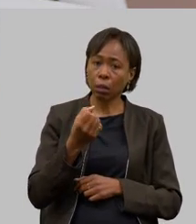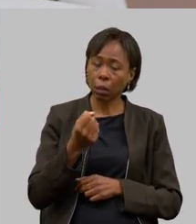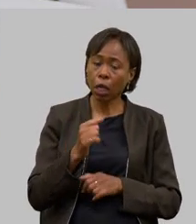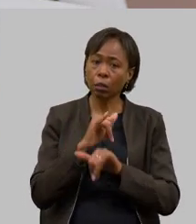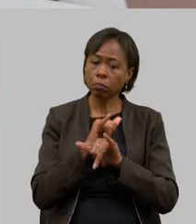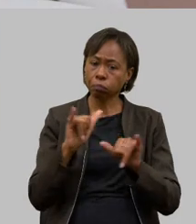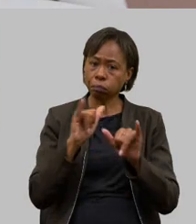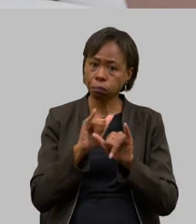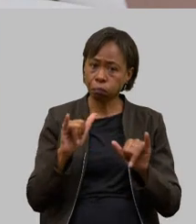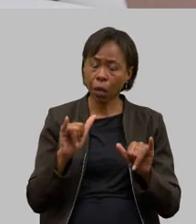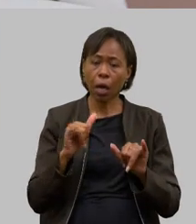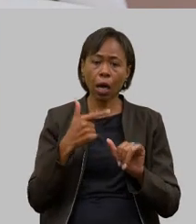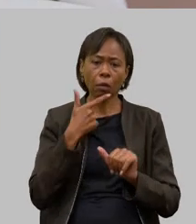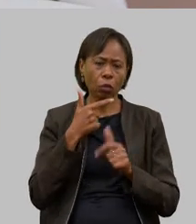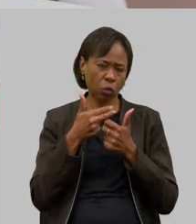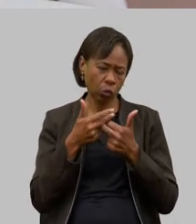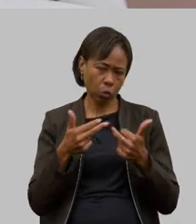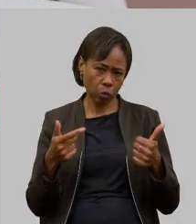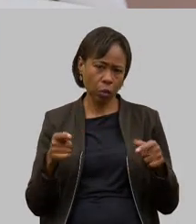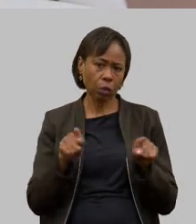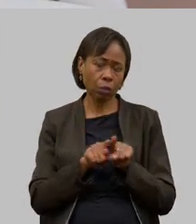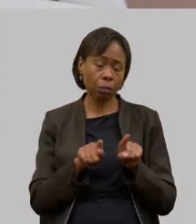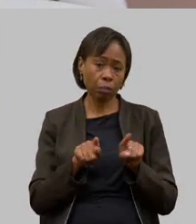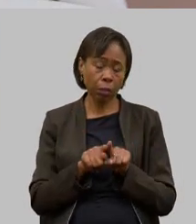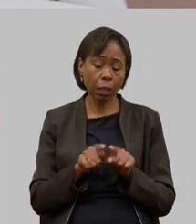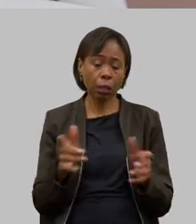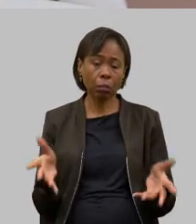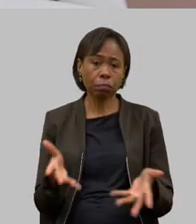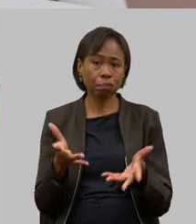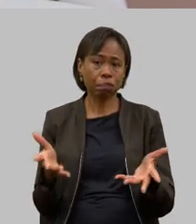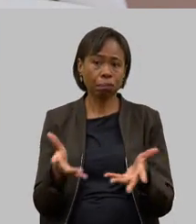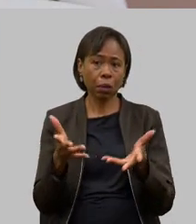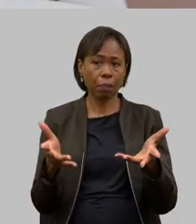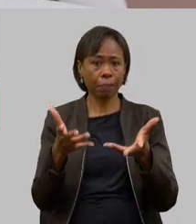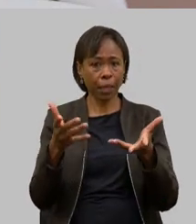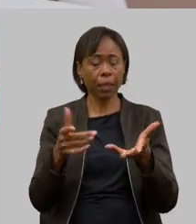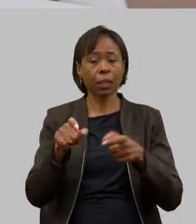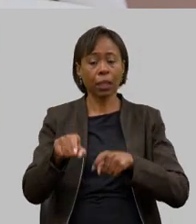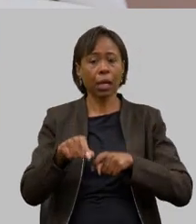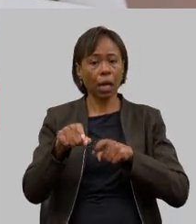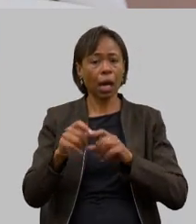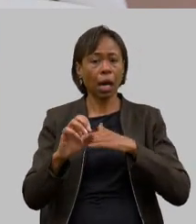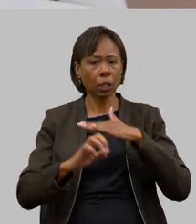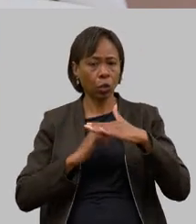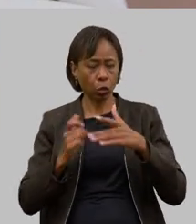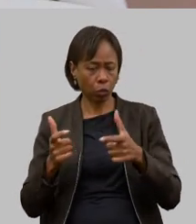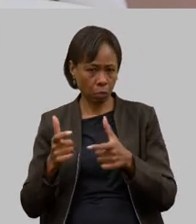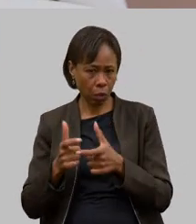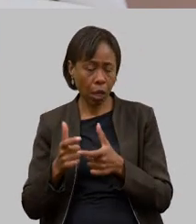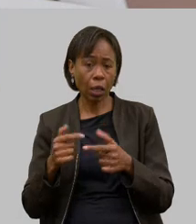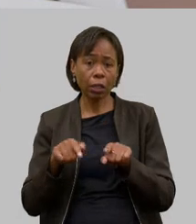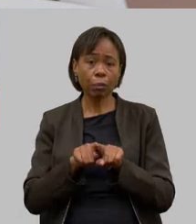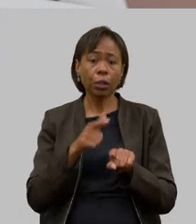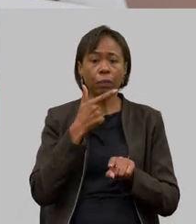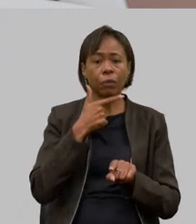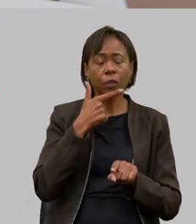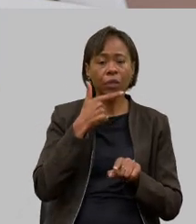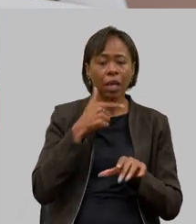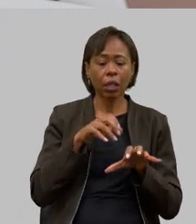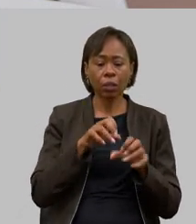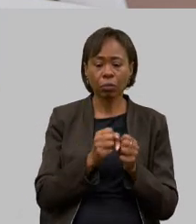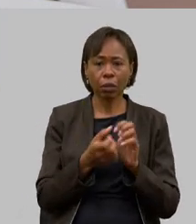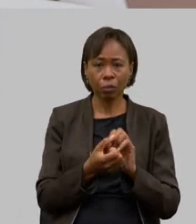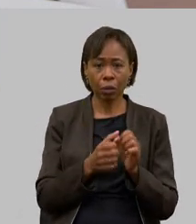e dos lácteos em Minas Gerais o fomento que nós fazemos para as agroindústrias de pequeno porte a questão dos queijos artesanais então a gente